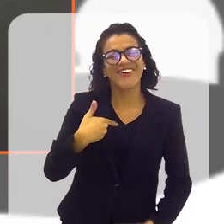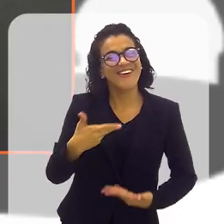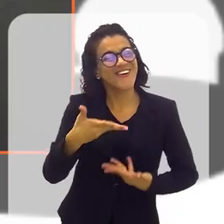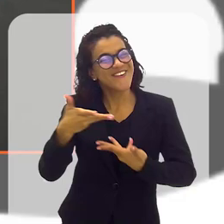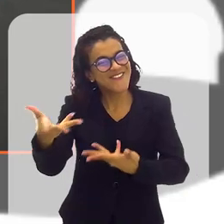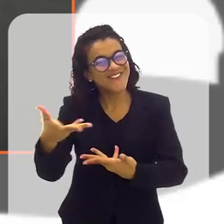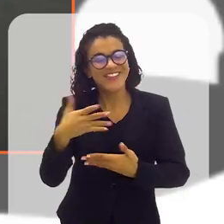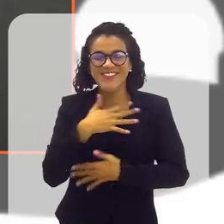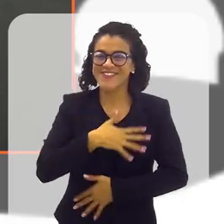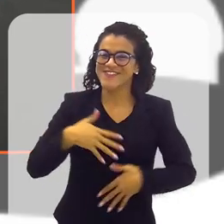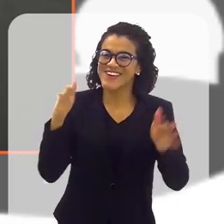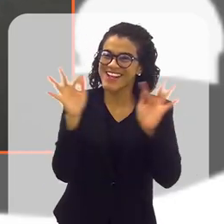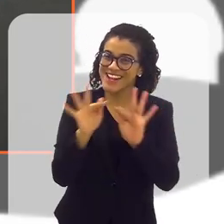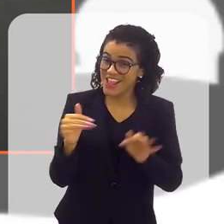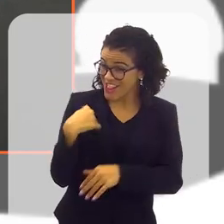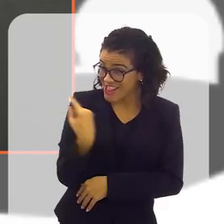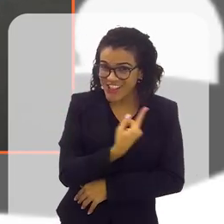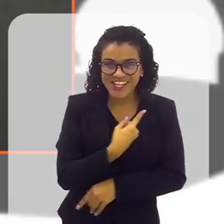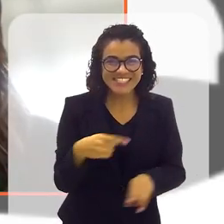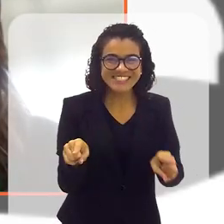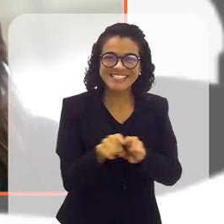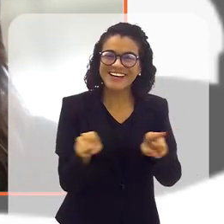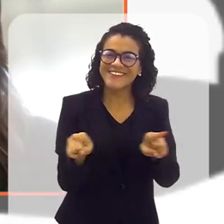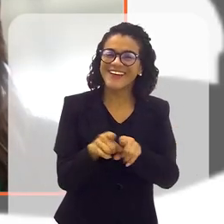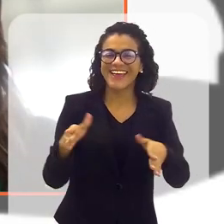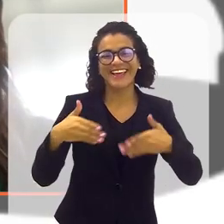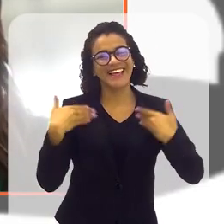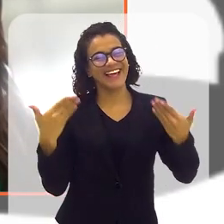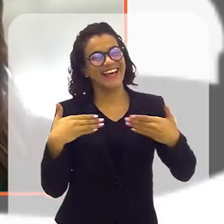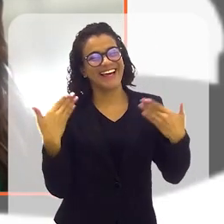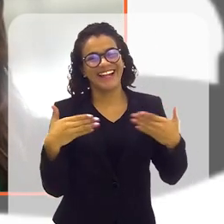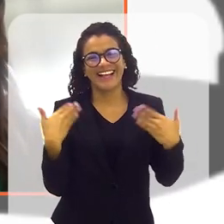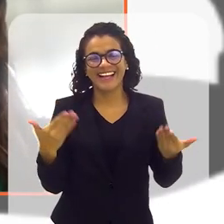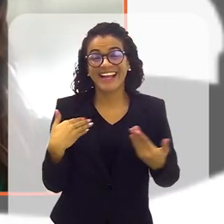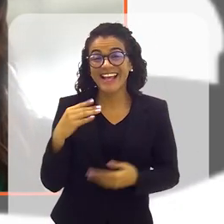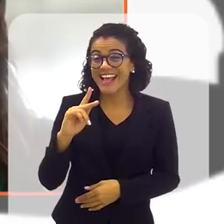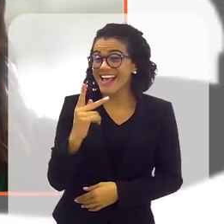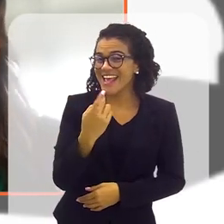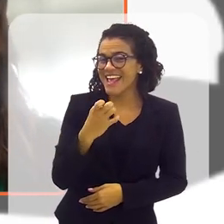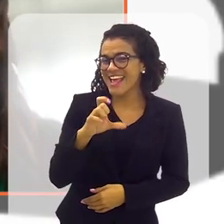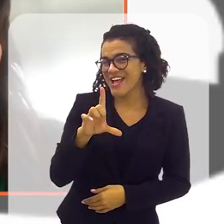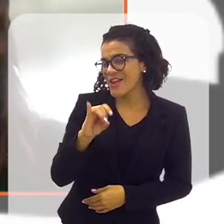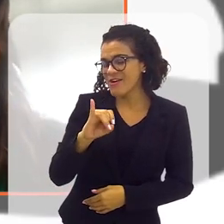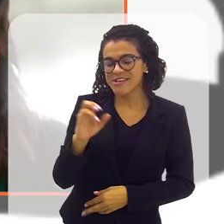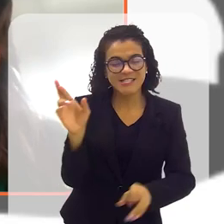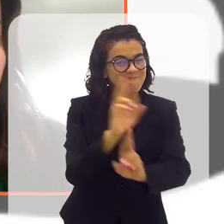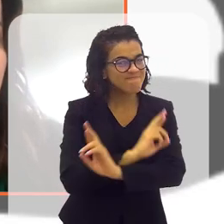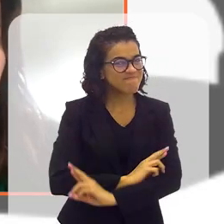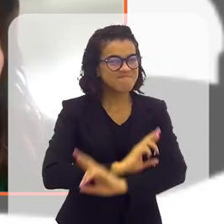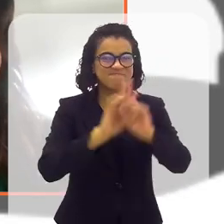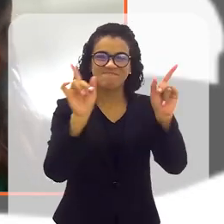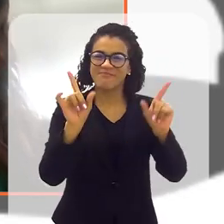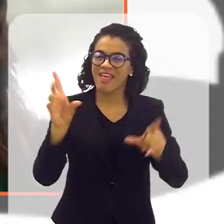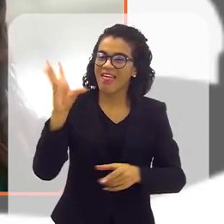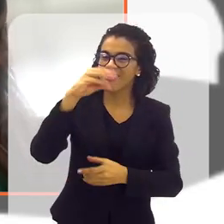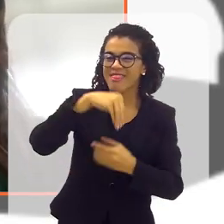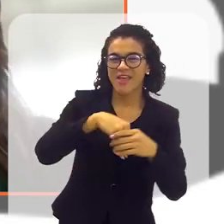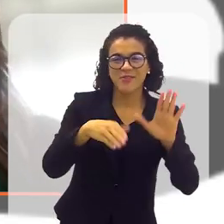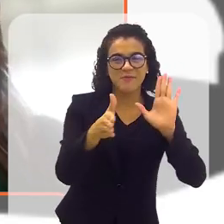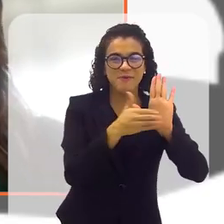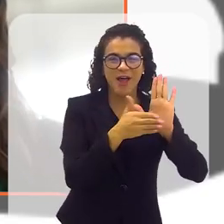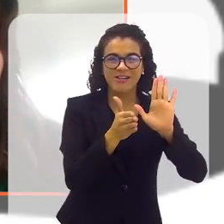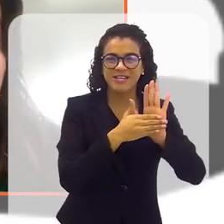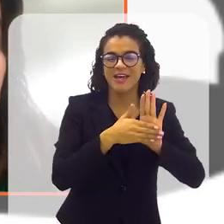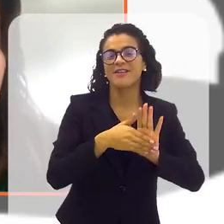estou muito feliz de estar aqui. Nós também, que alegria, Heloísa! Heloísa faz toda a diferença no Bem Querer Mulher.